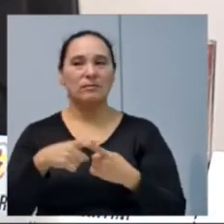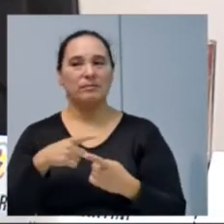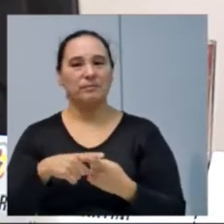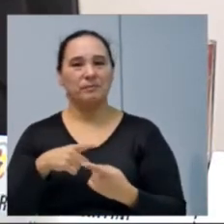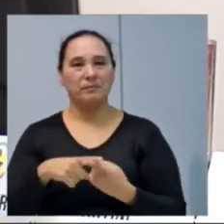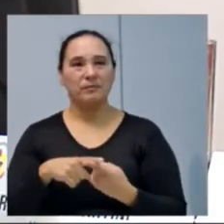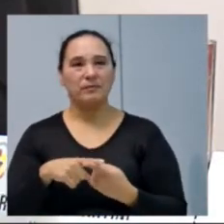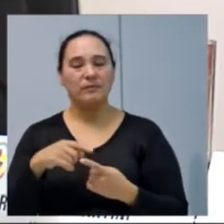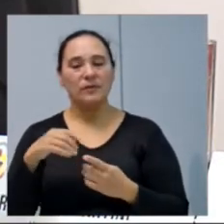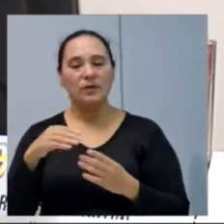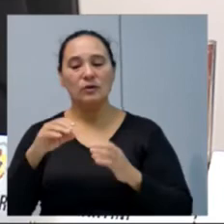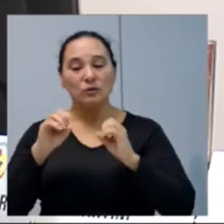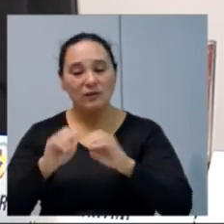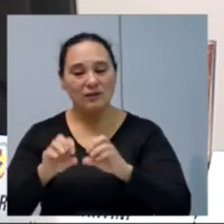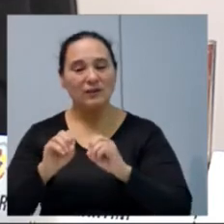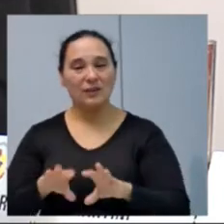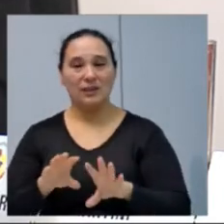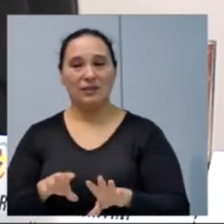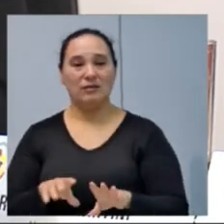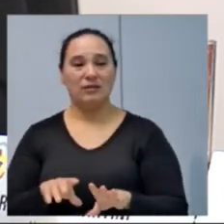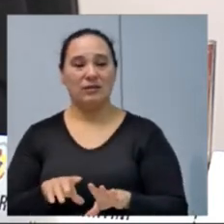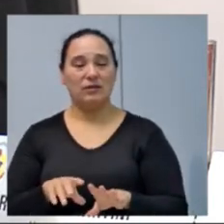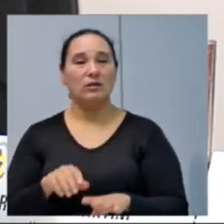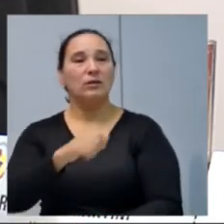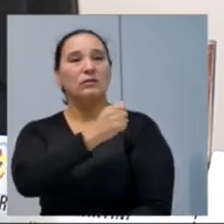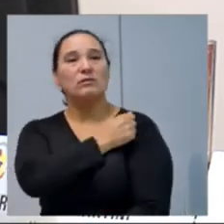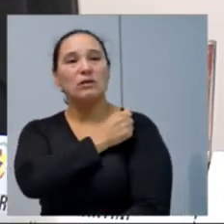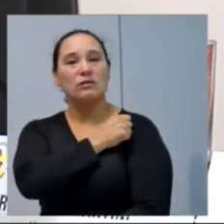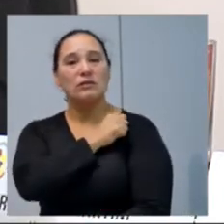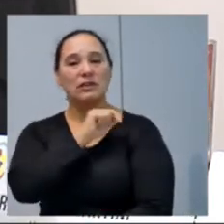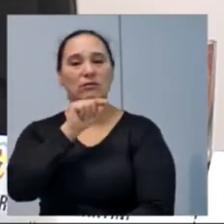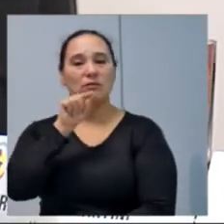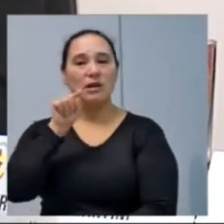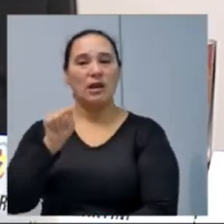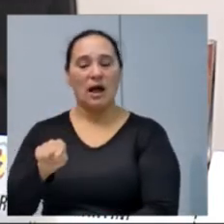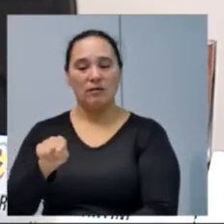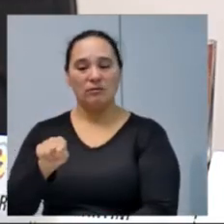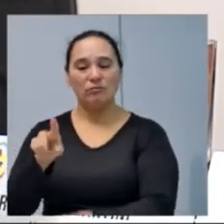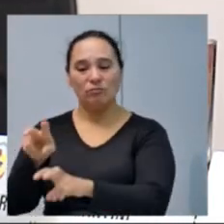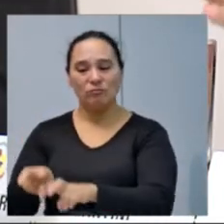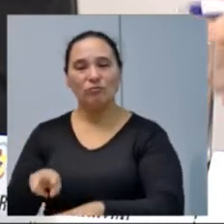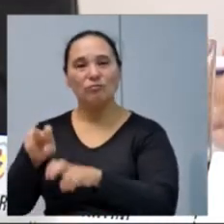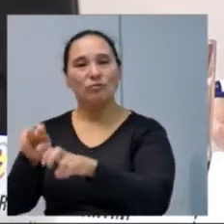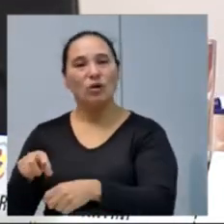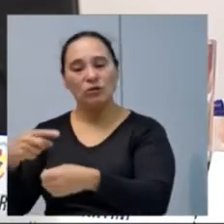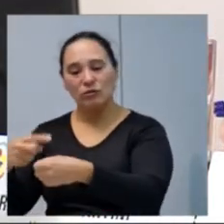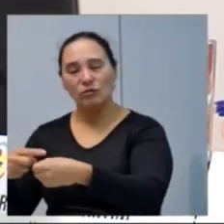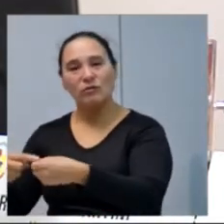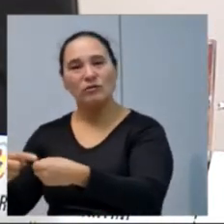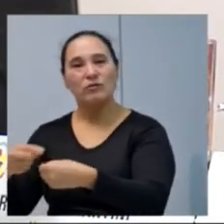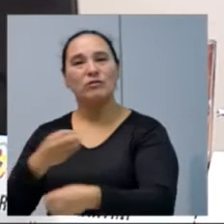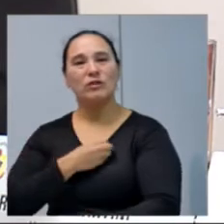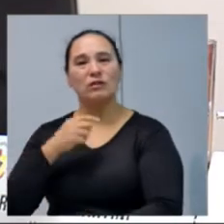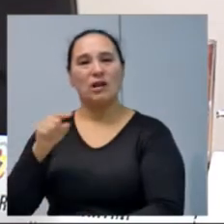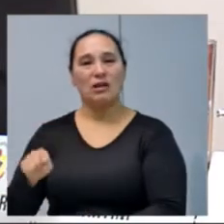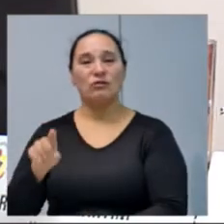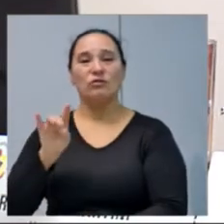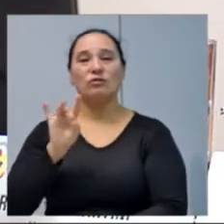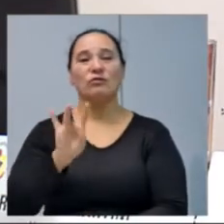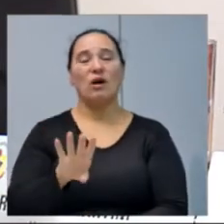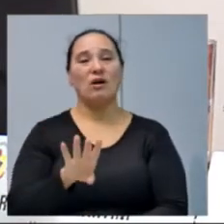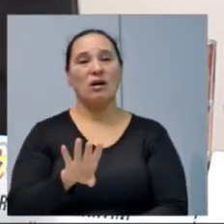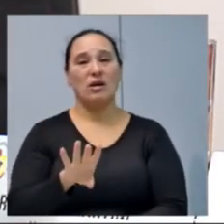todo o ensino, inclusive, dos alunos que estão no interior ainda residindo, temos apenas,